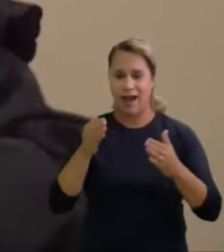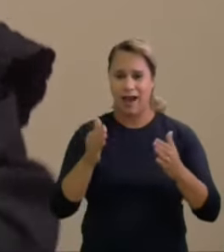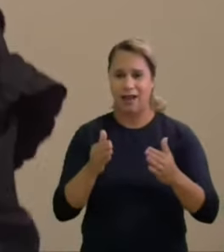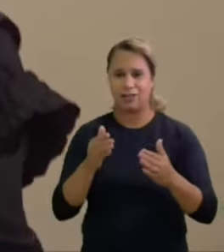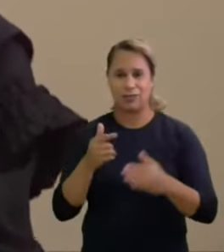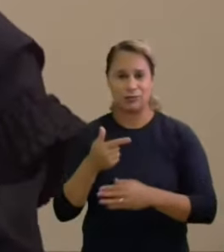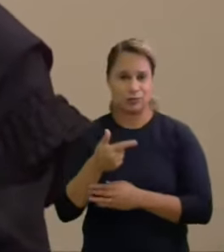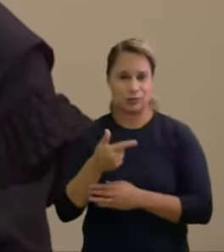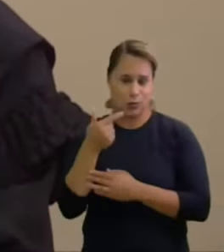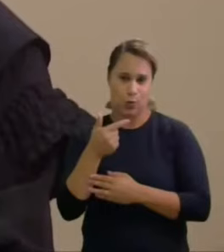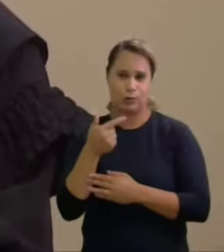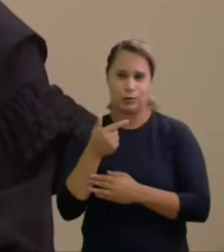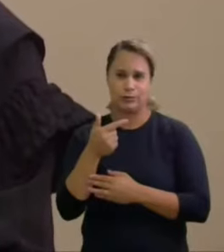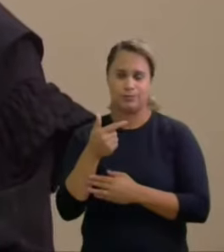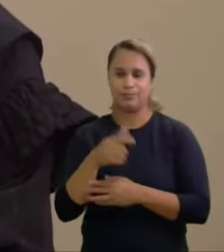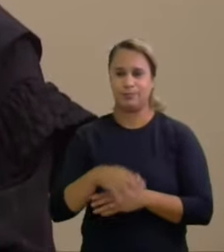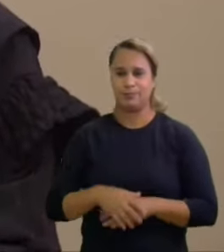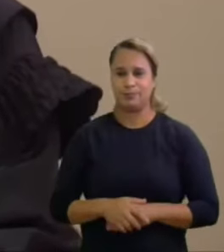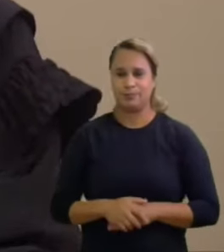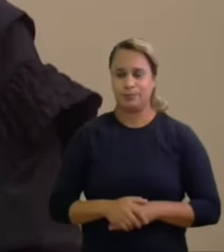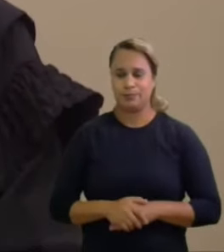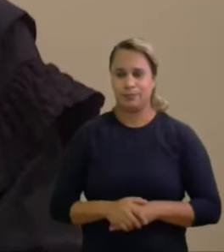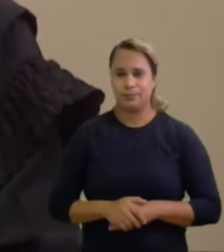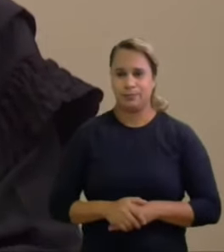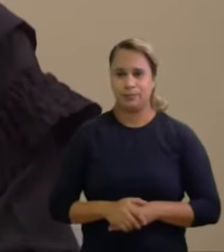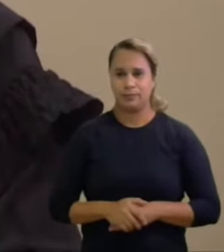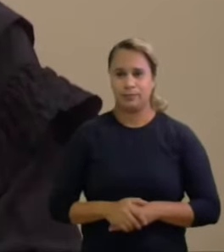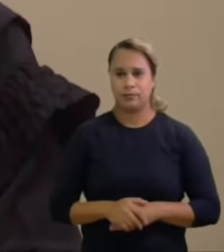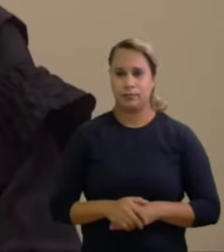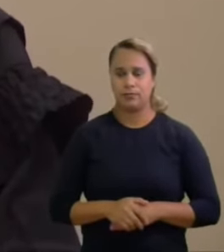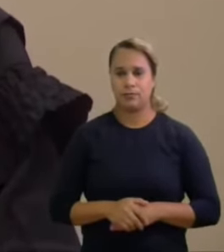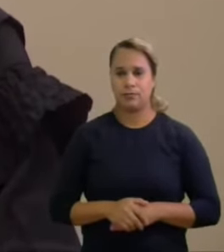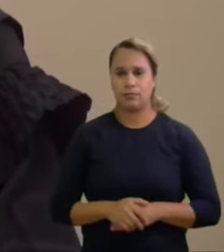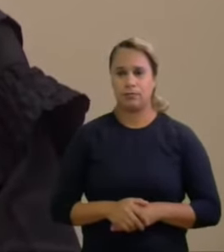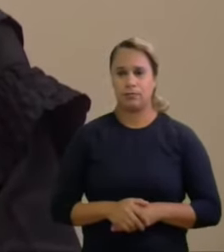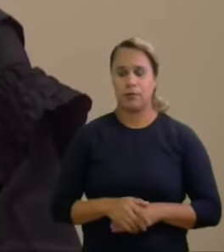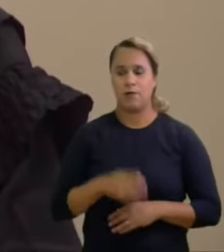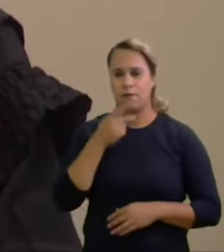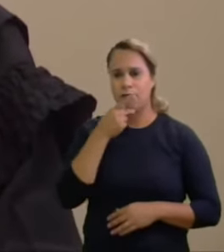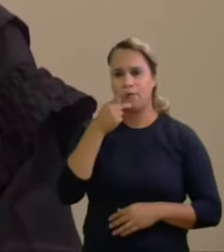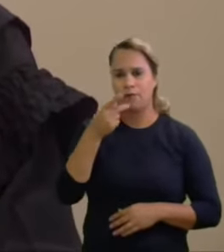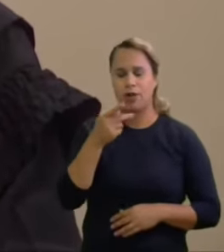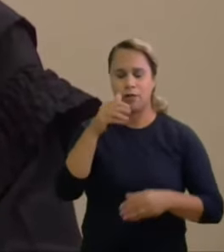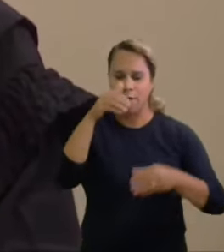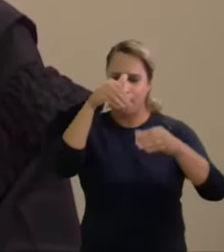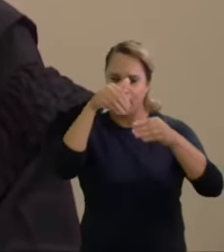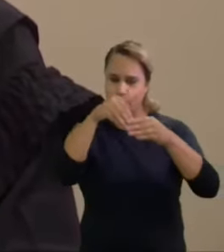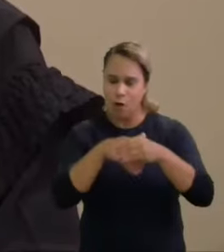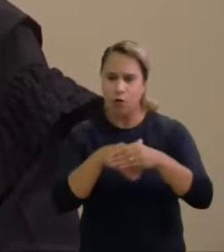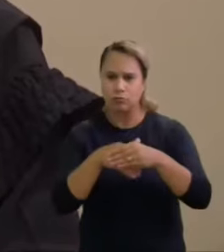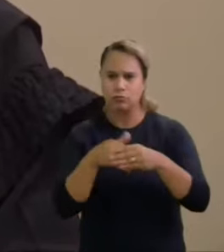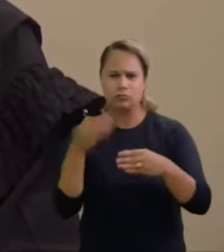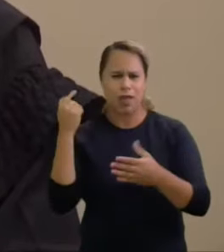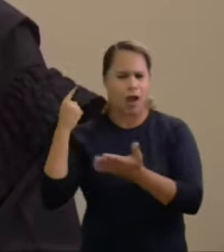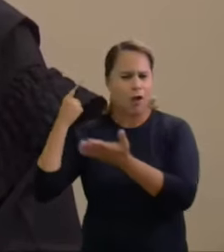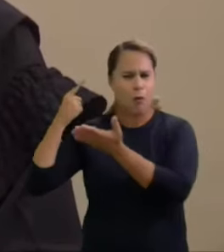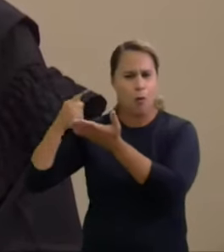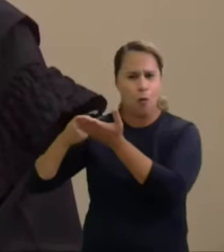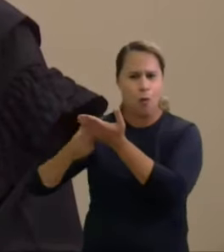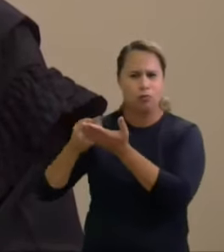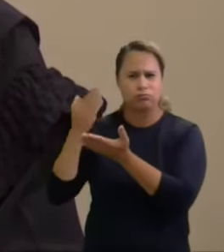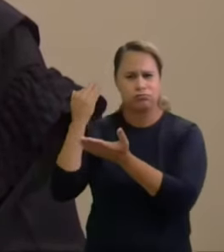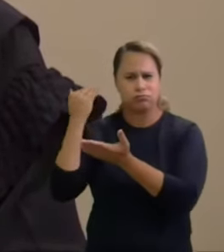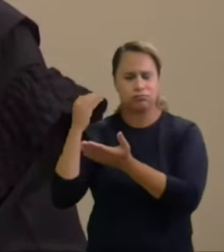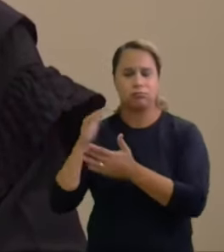aqui eu cito o voto condutor daquele acordo em que ele diz o seguinte para